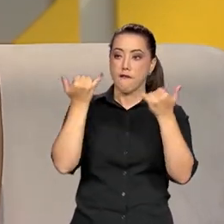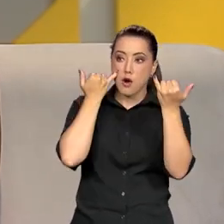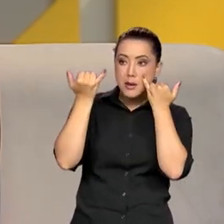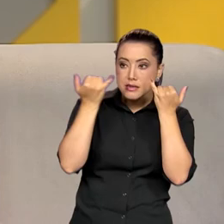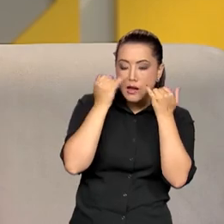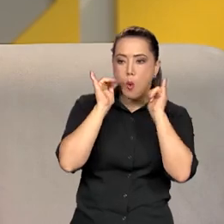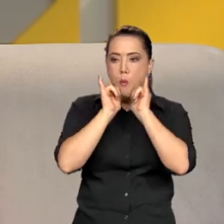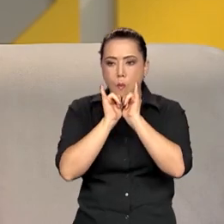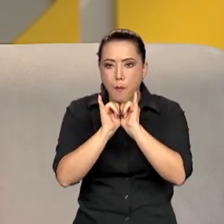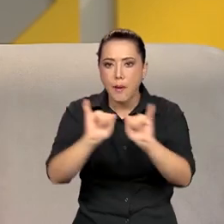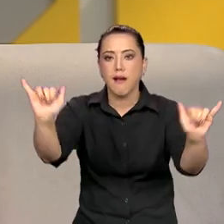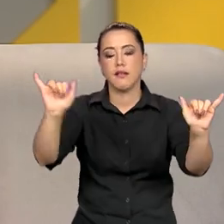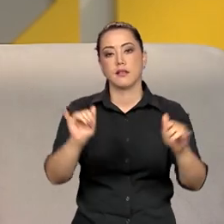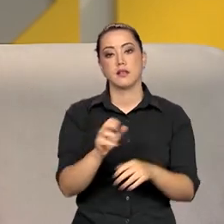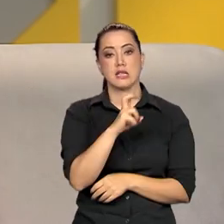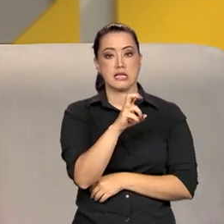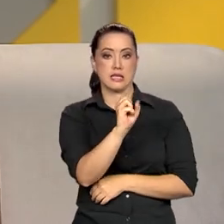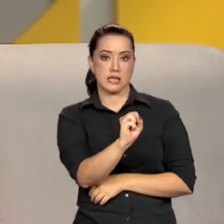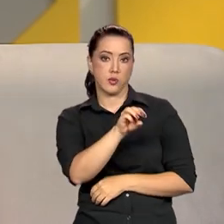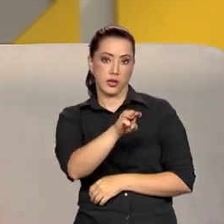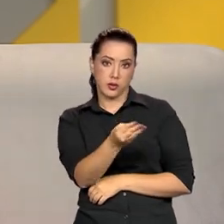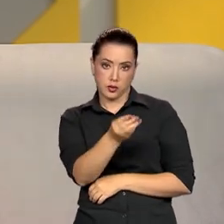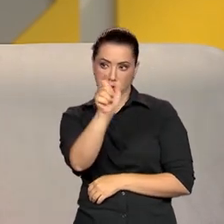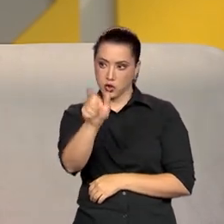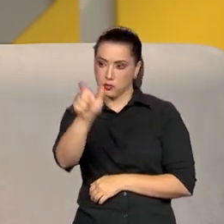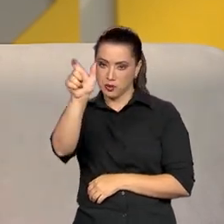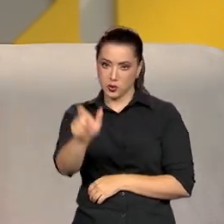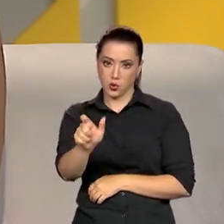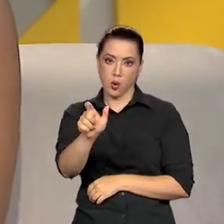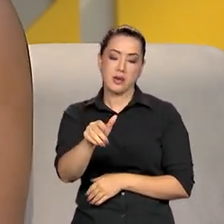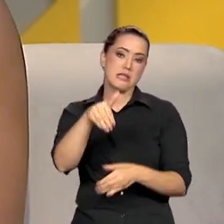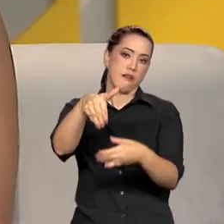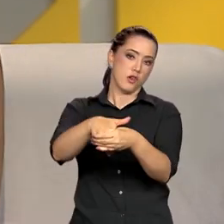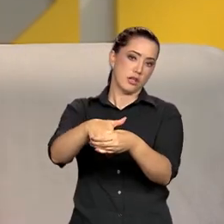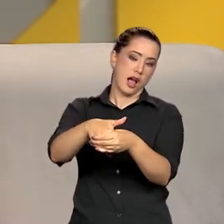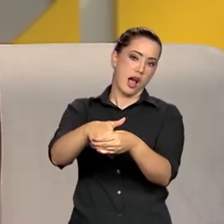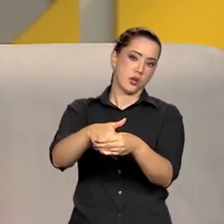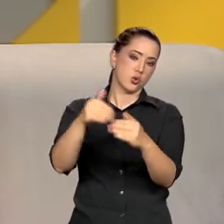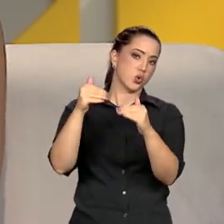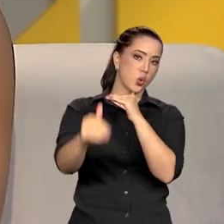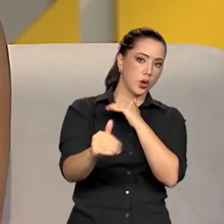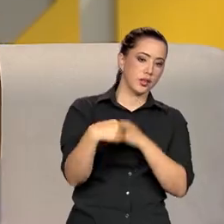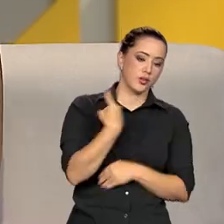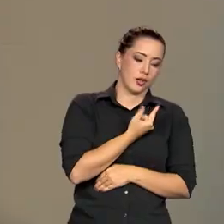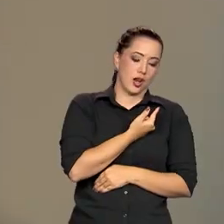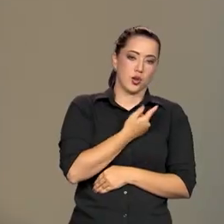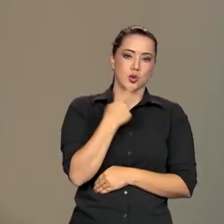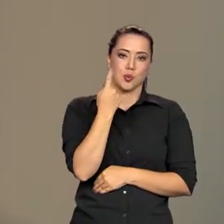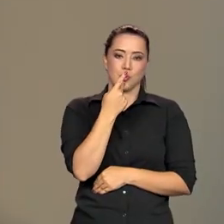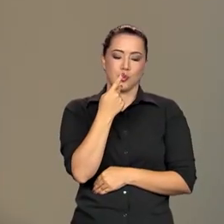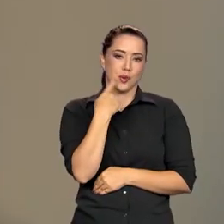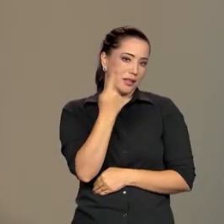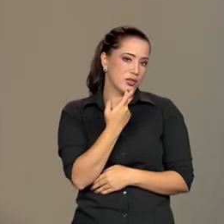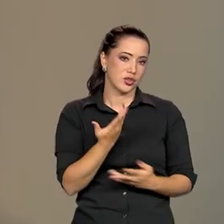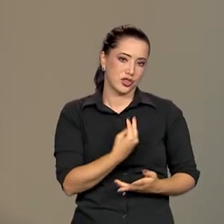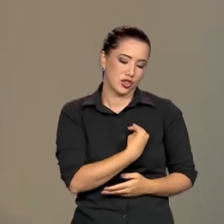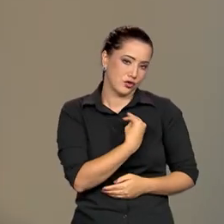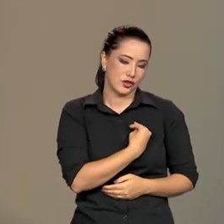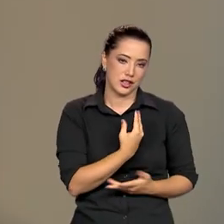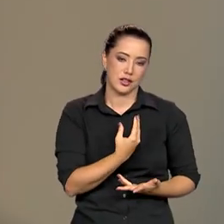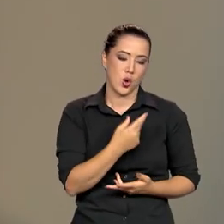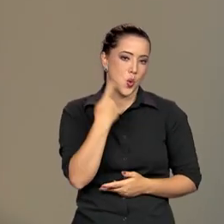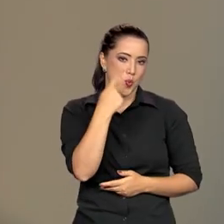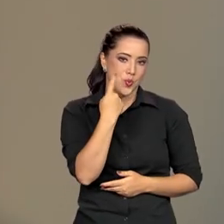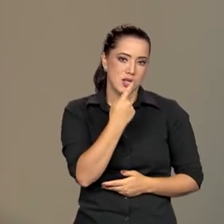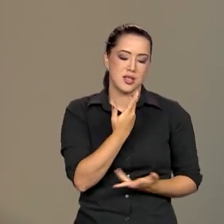que a gente tem 58 milhões de pessoas que votaram contrários a gente, né? O a gente defende enquanto projeto de vida e político. E